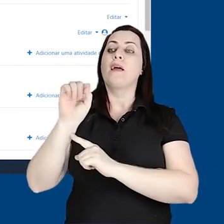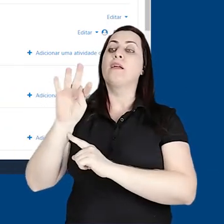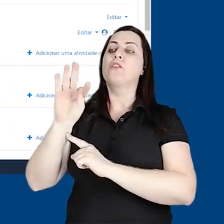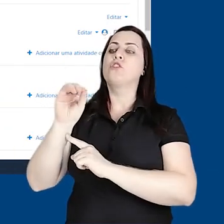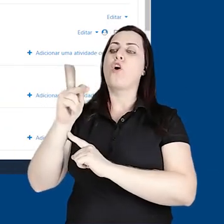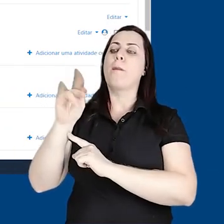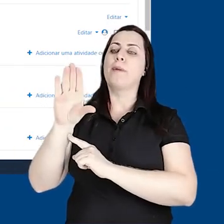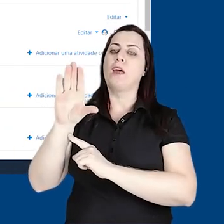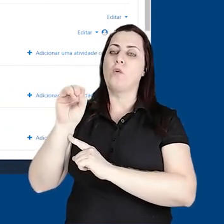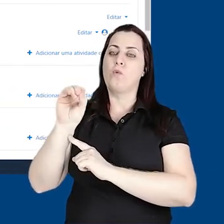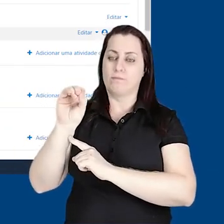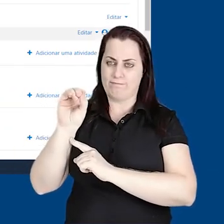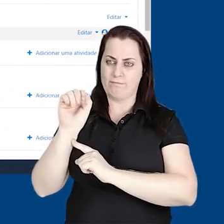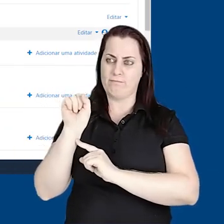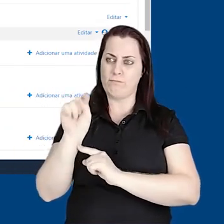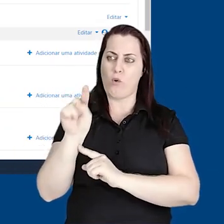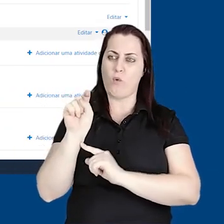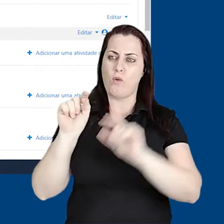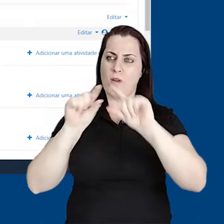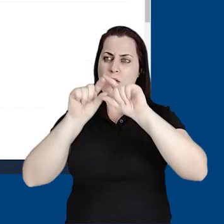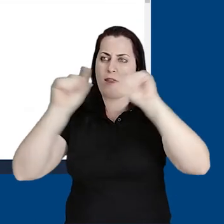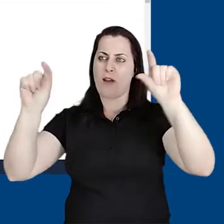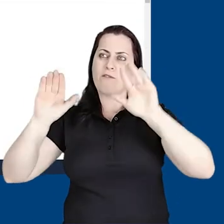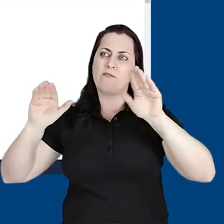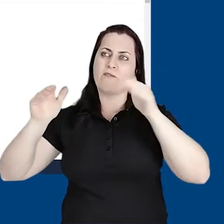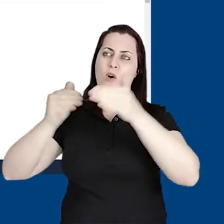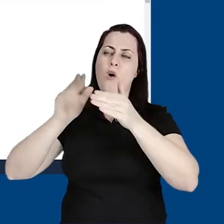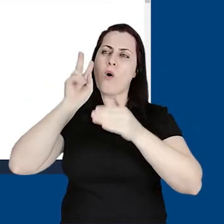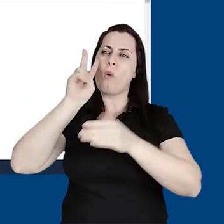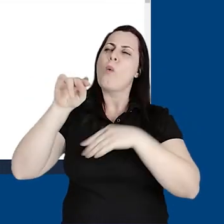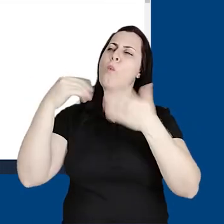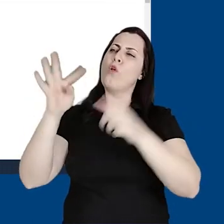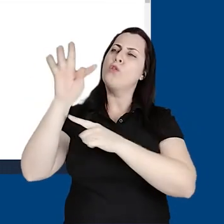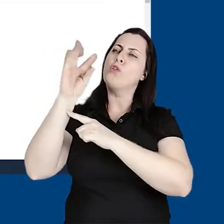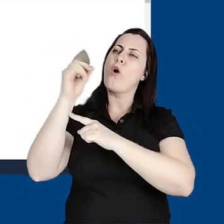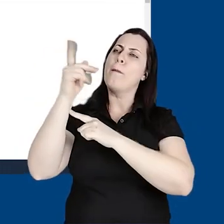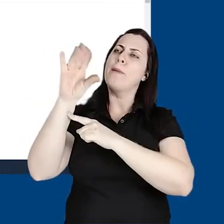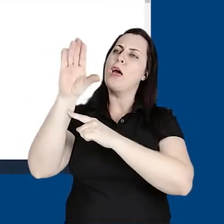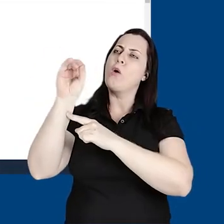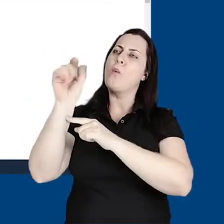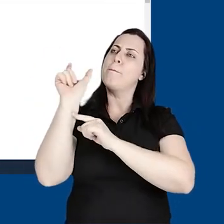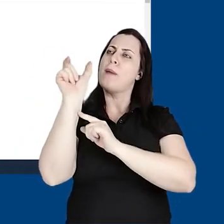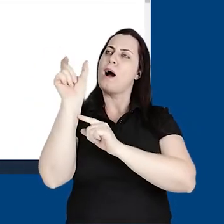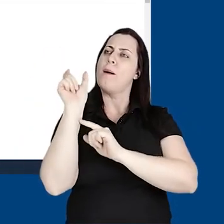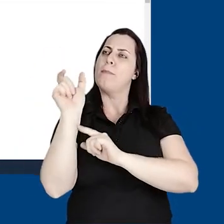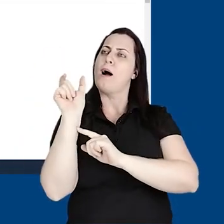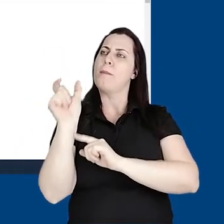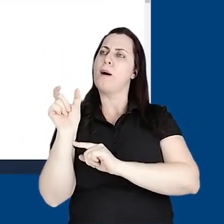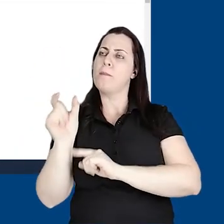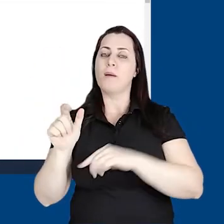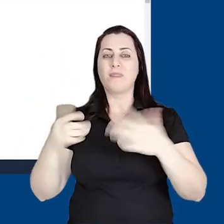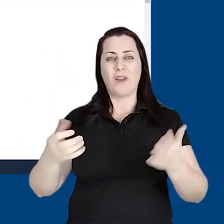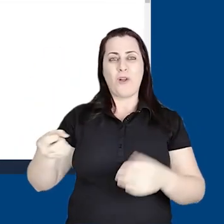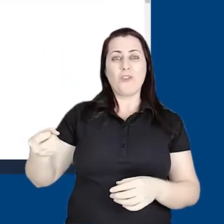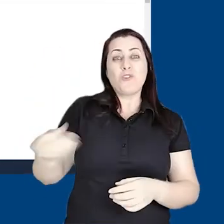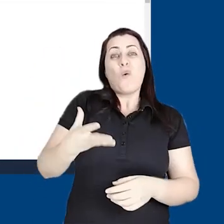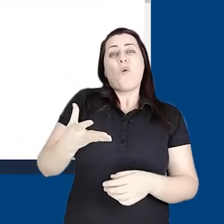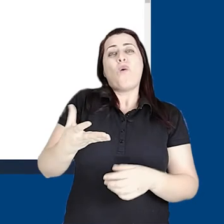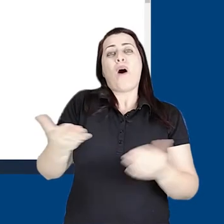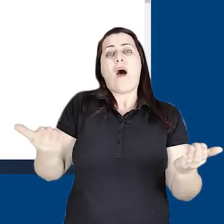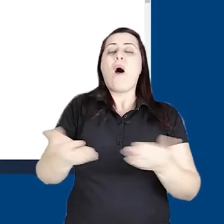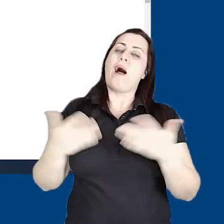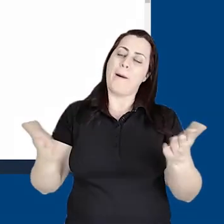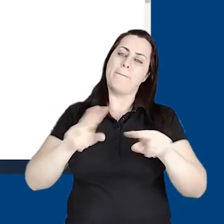criar tópicos. Clicando sobre o fórum, eu posso ver os tópicos existentes. Como o fórum é novo,